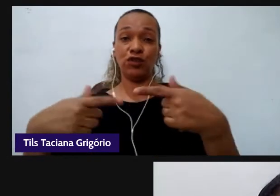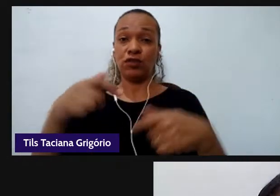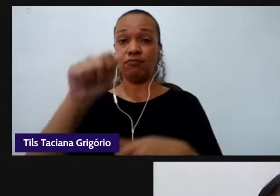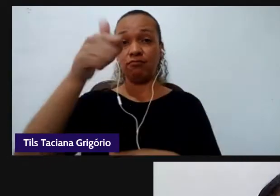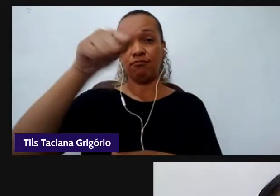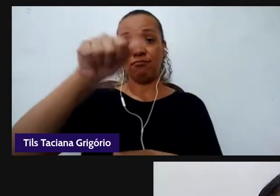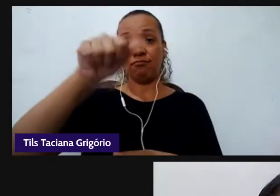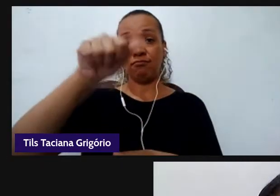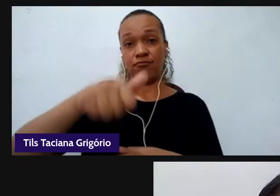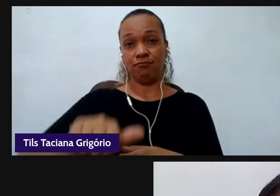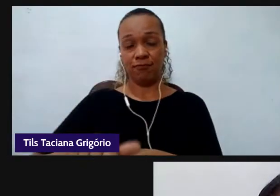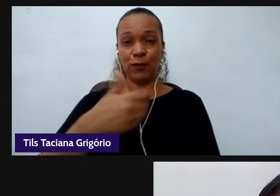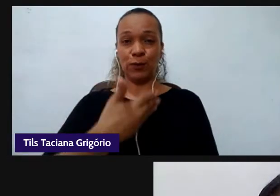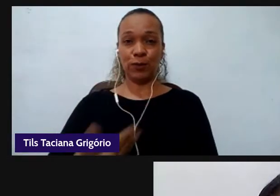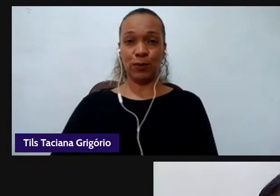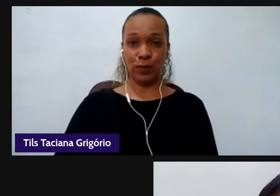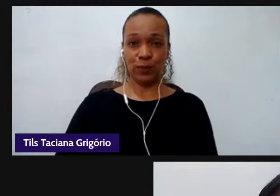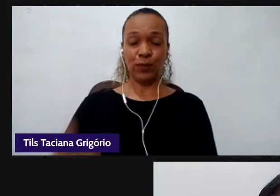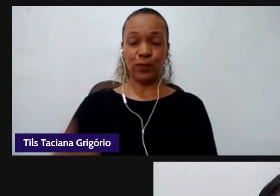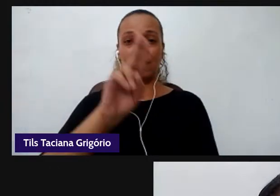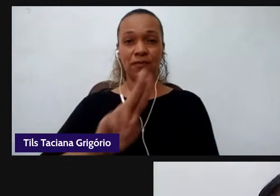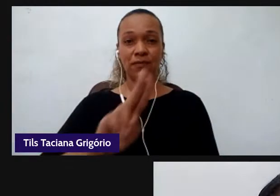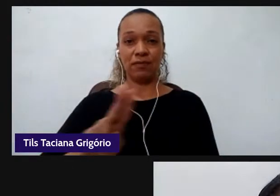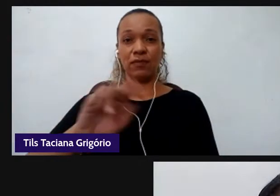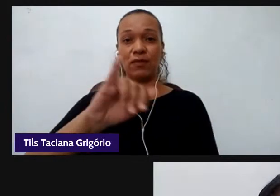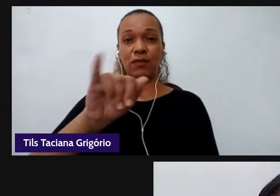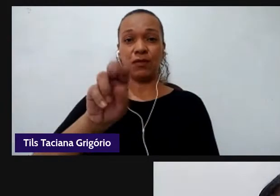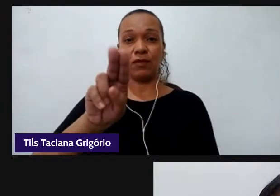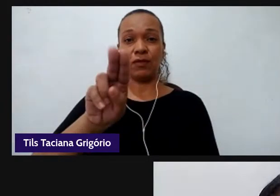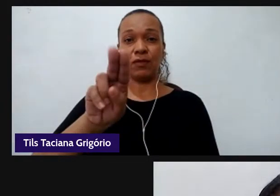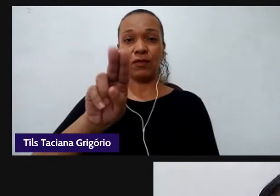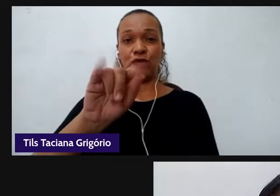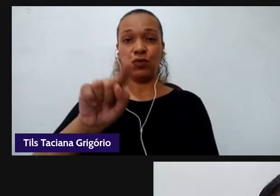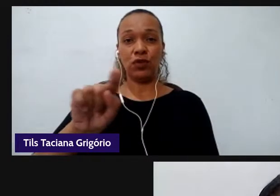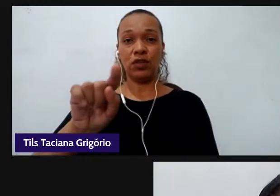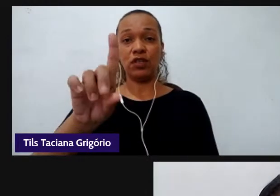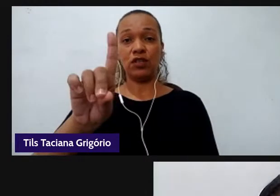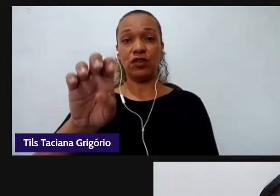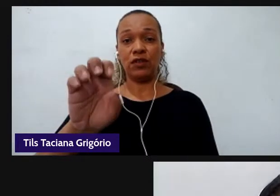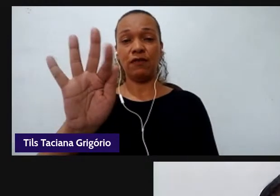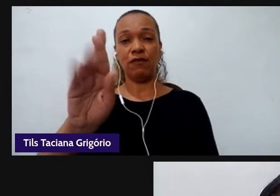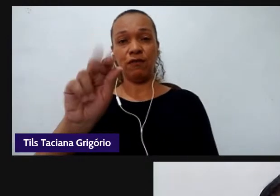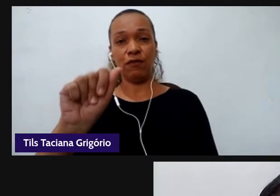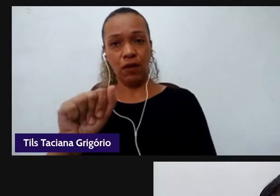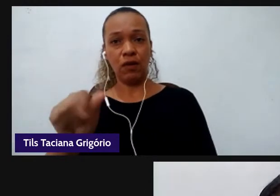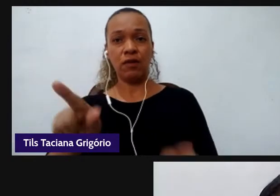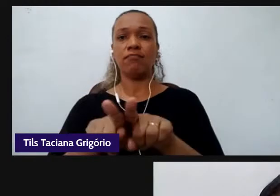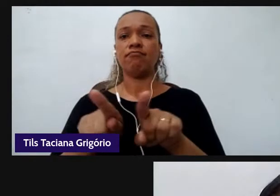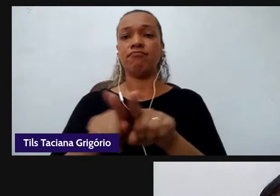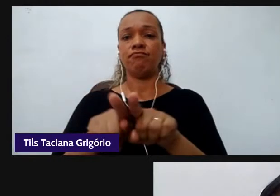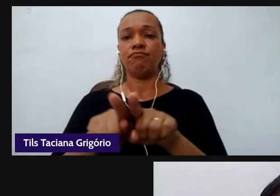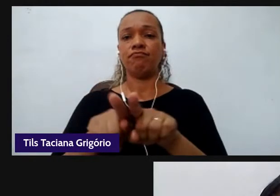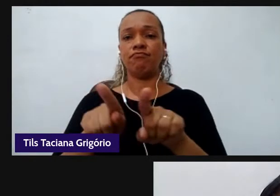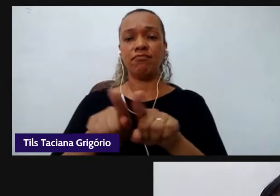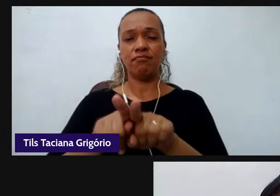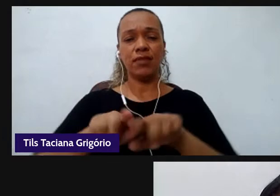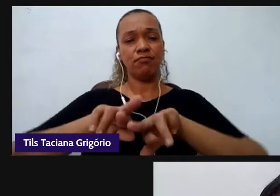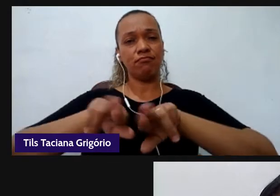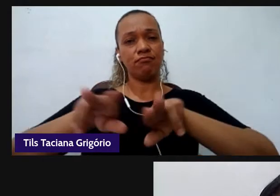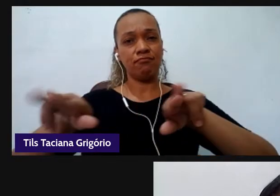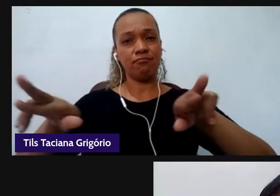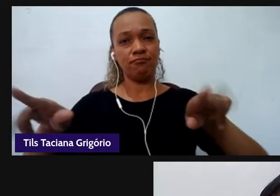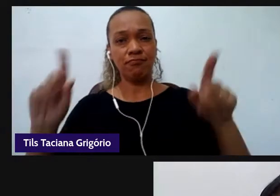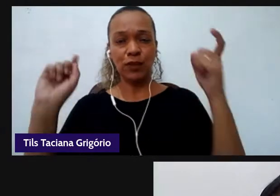Universidade Federal de Juiz de Fora. Ela é membro do grupo de estudos no Discurso e Ensino e Aprendizagem de Línguas e Literaturas, do